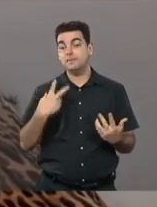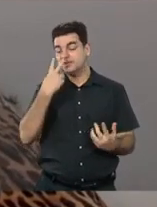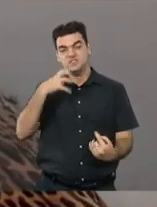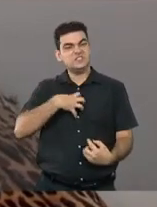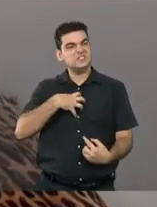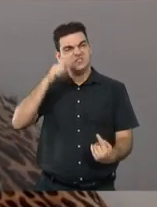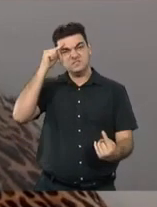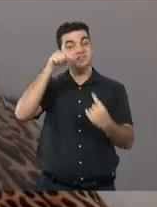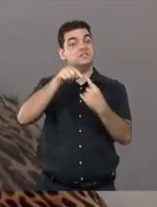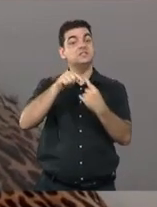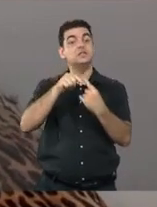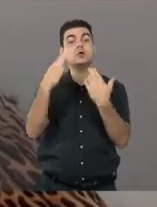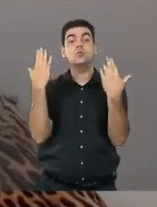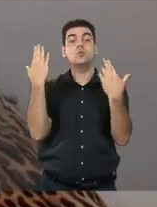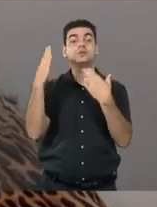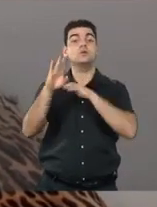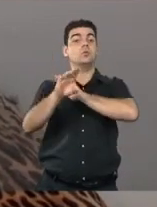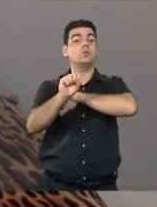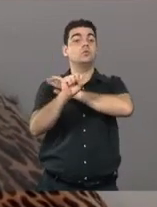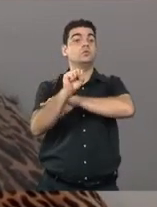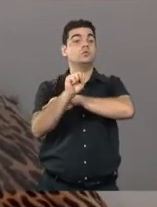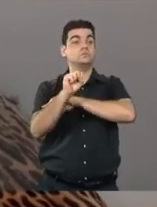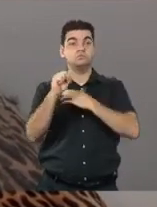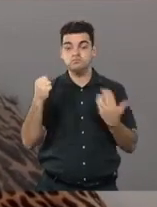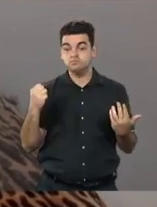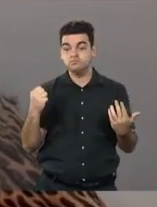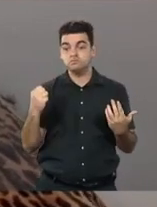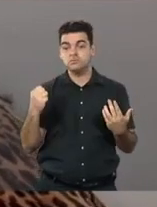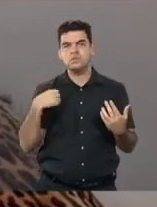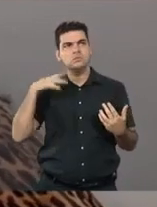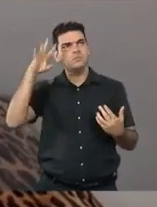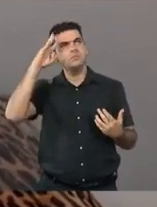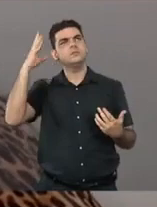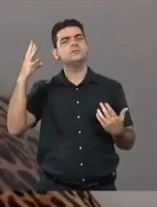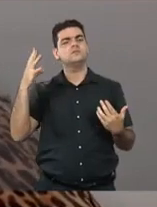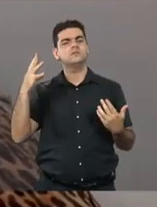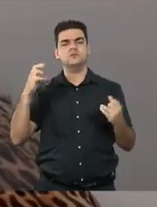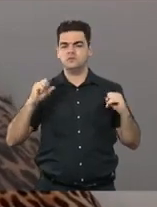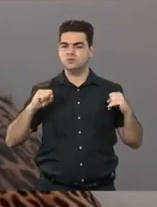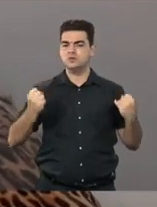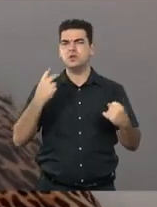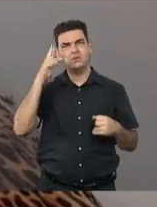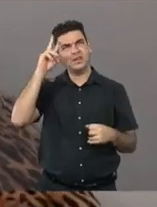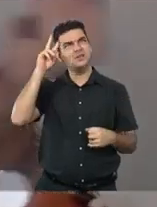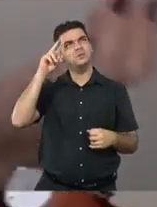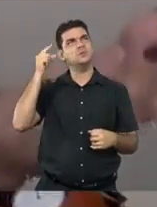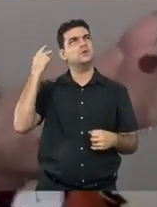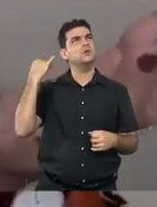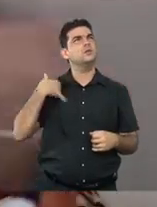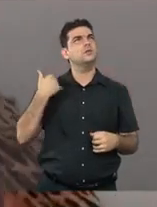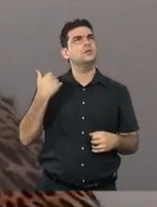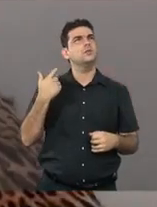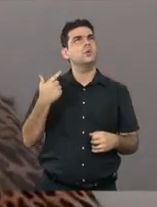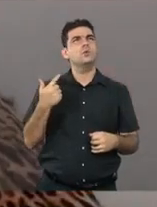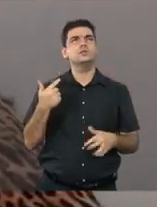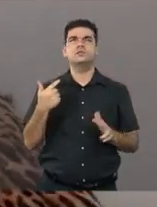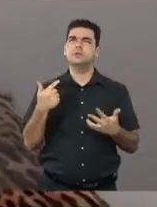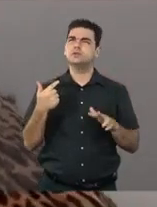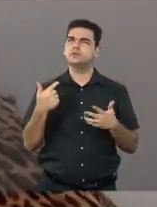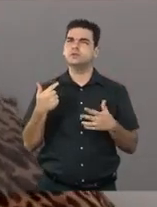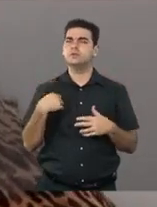é ser minha espinha do sal. É impressionante. Quando eu... Muito jovem, ainda com 12 anos, eu também tive duas mulheres